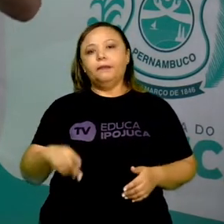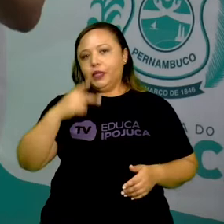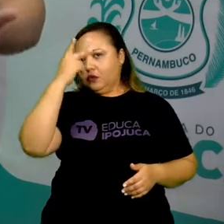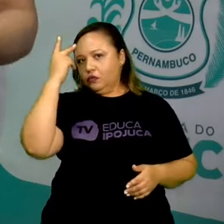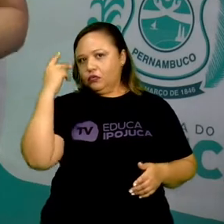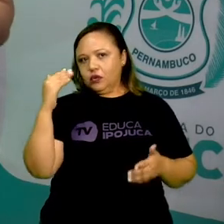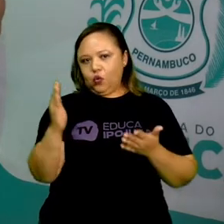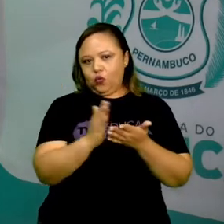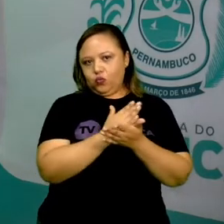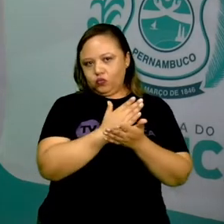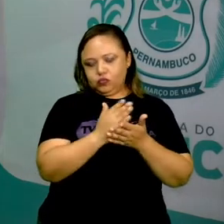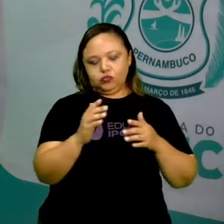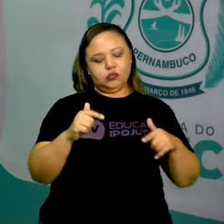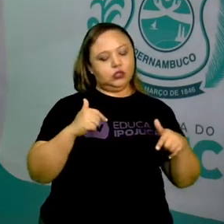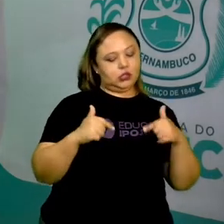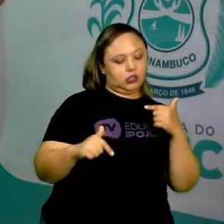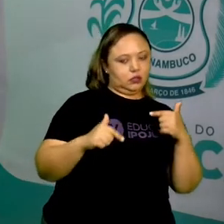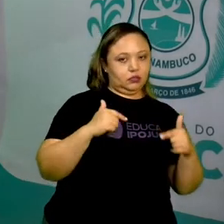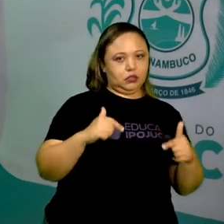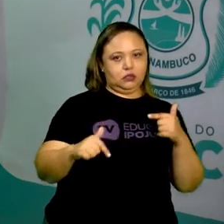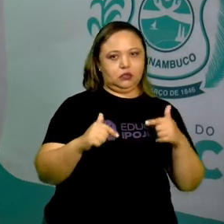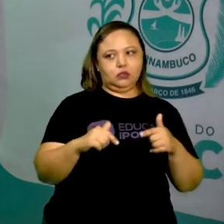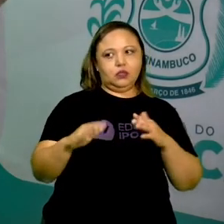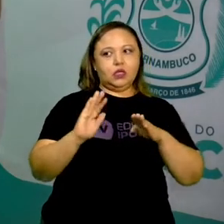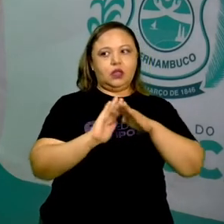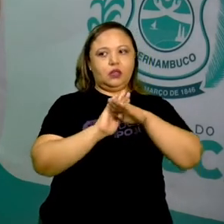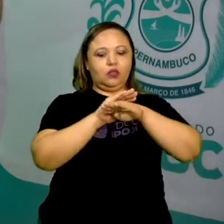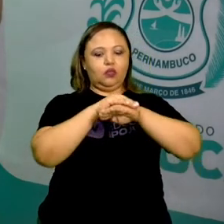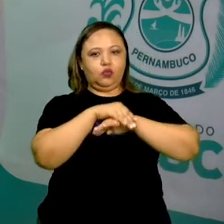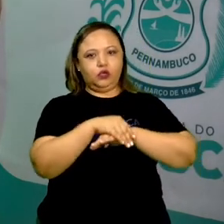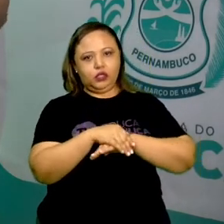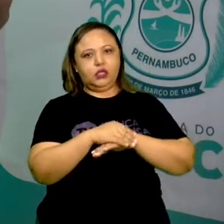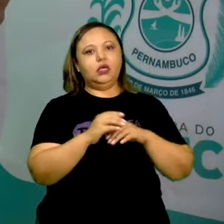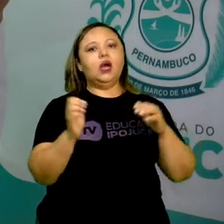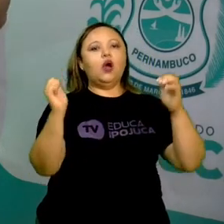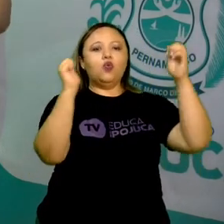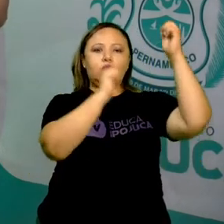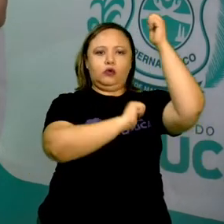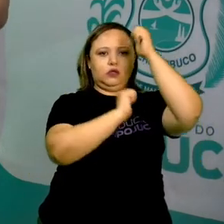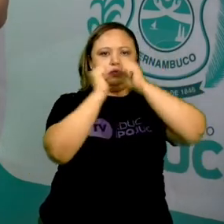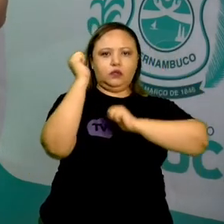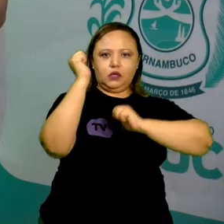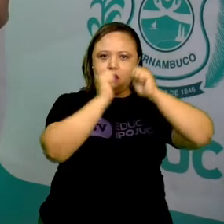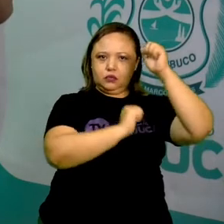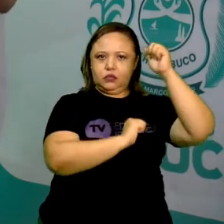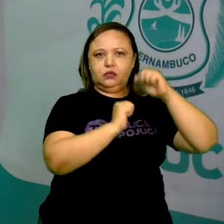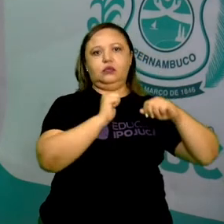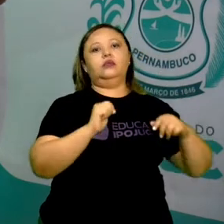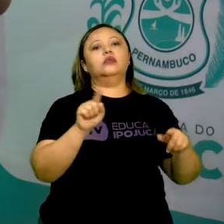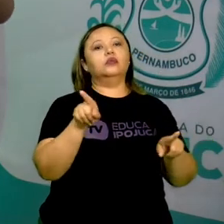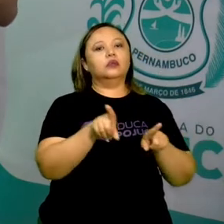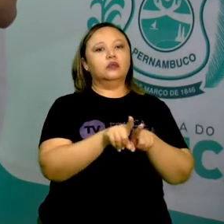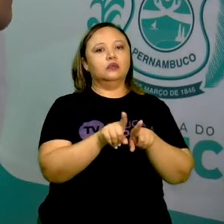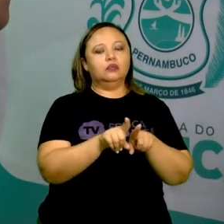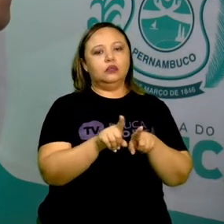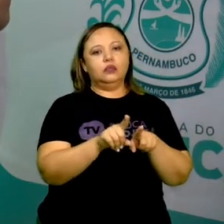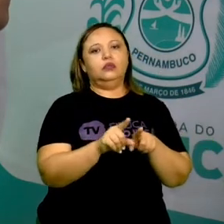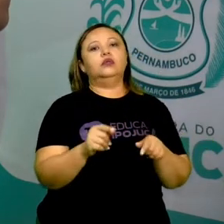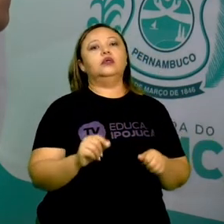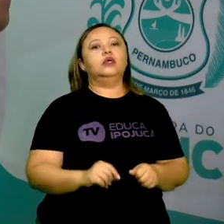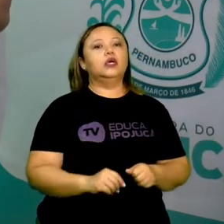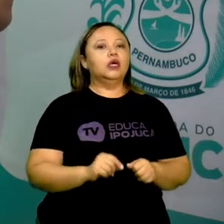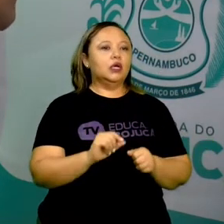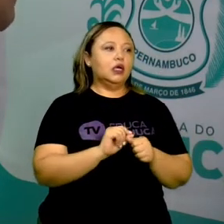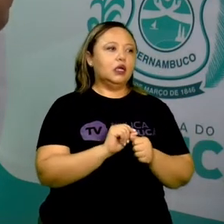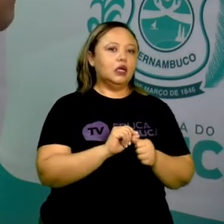Bem, os vigias noturnos, existem fábricas que têm produções durante o período da noite, pelo menos parte do período da